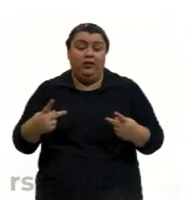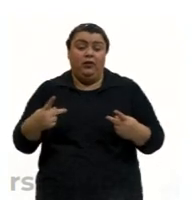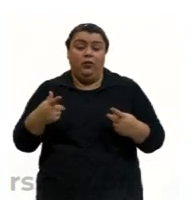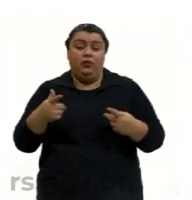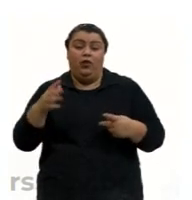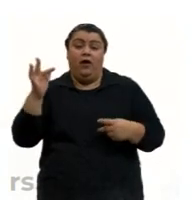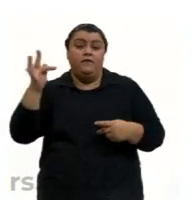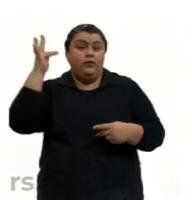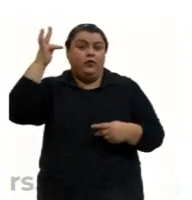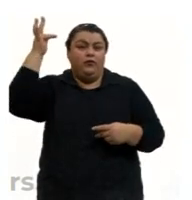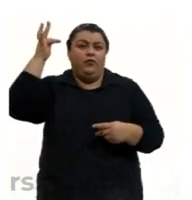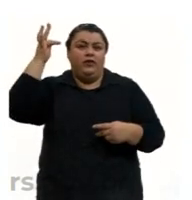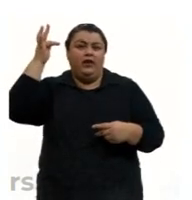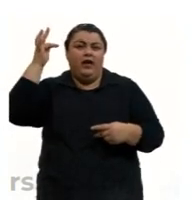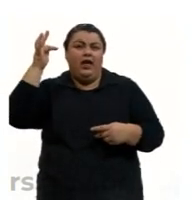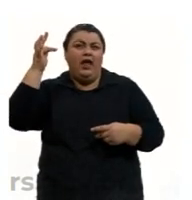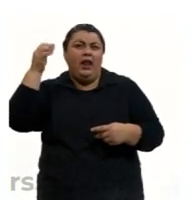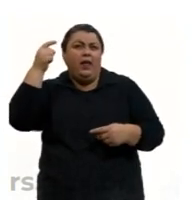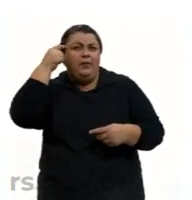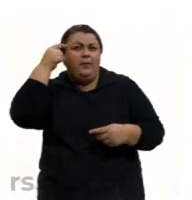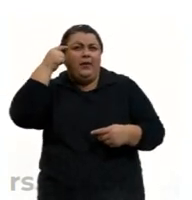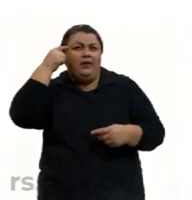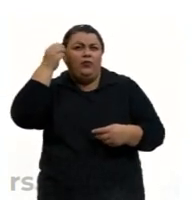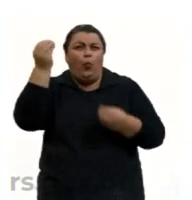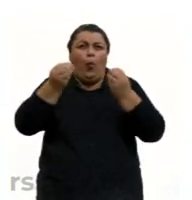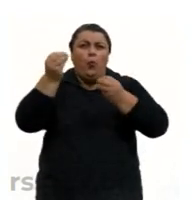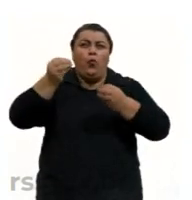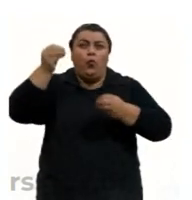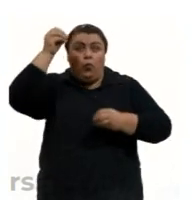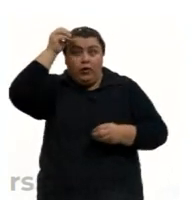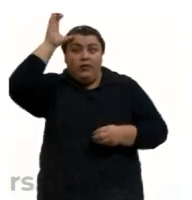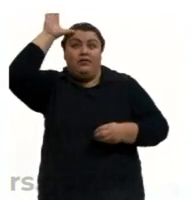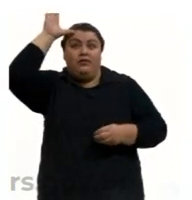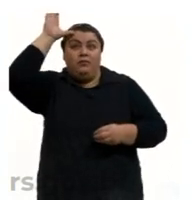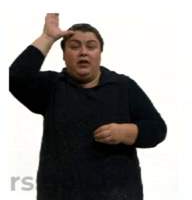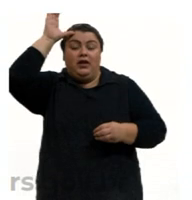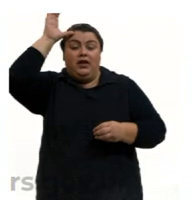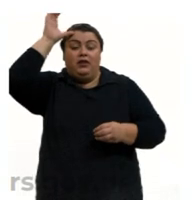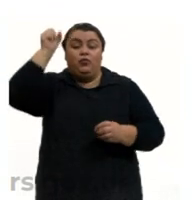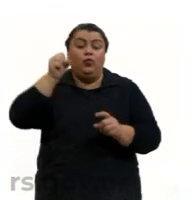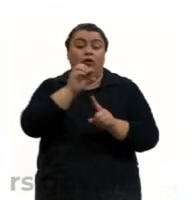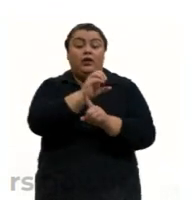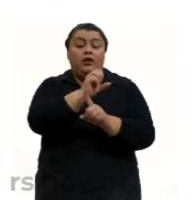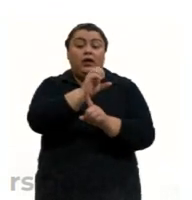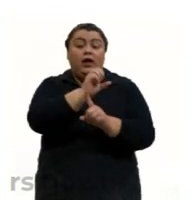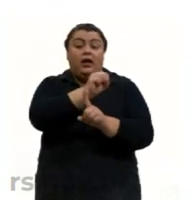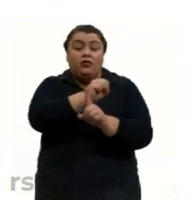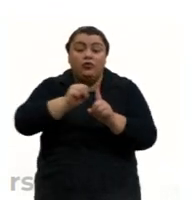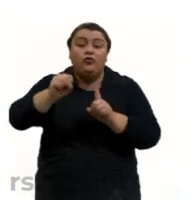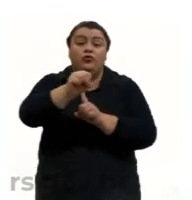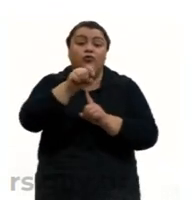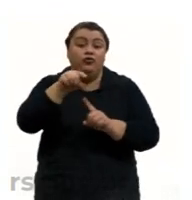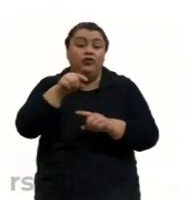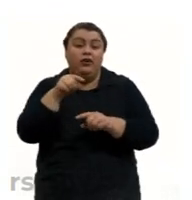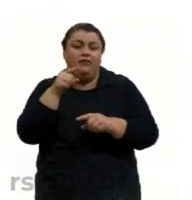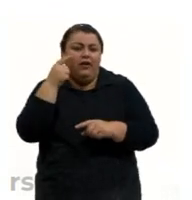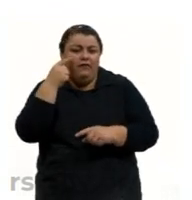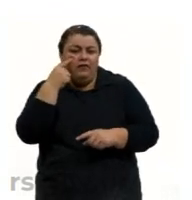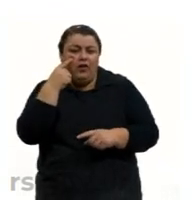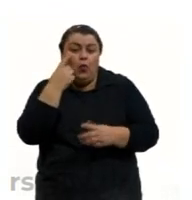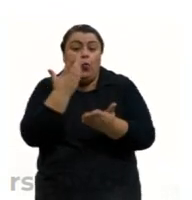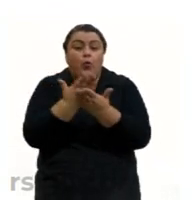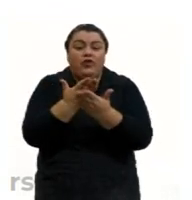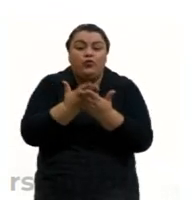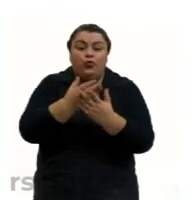o conhecimento, as formas do conhecimento, a Sociologia vai se ocupar e se preocupar com o estudo da sociedade